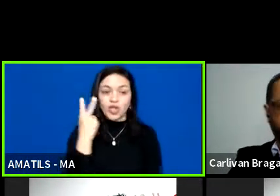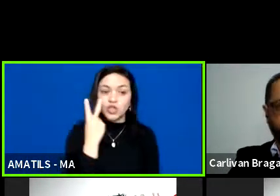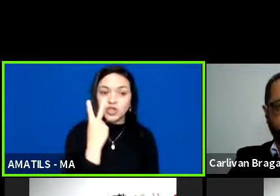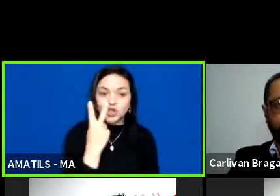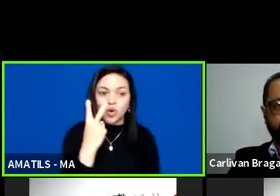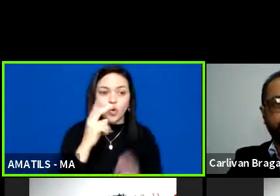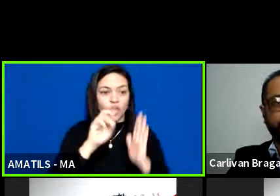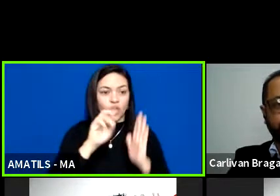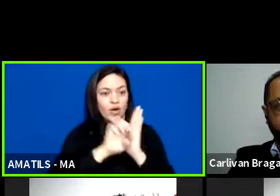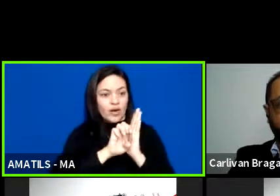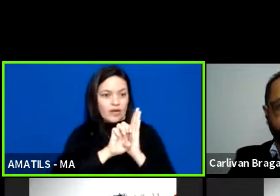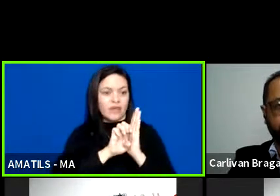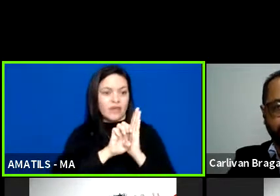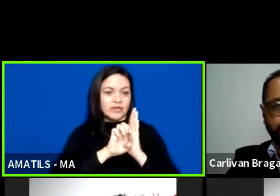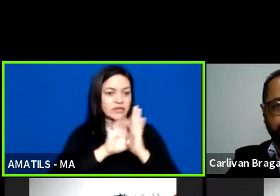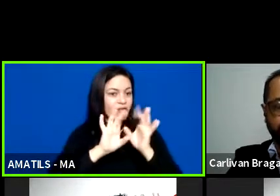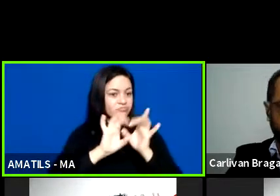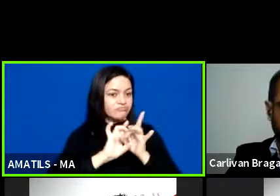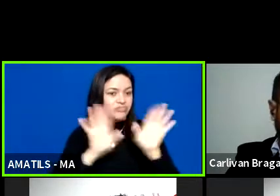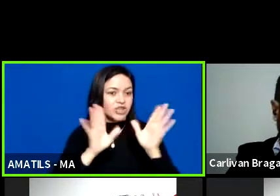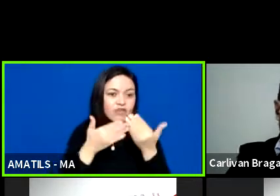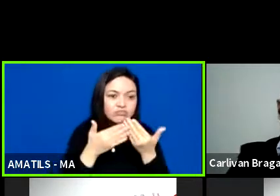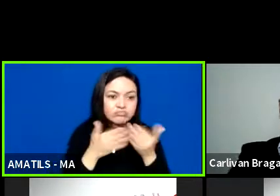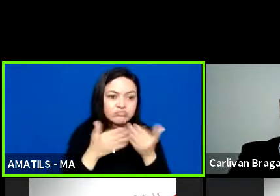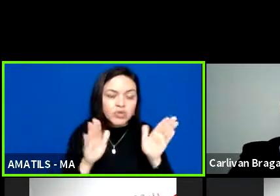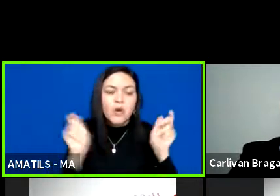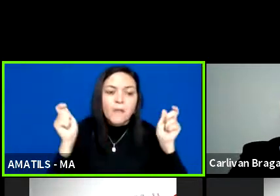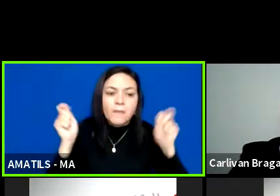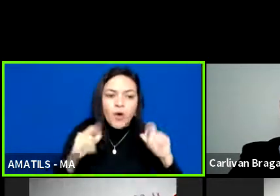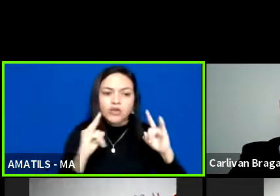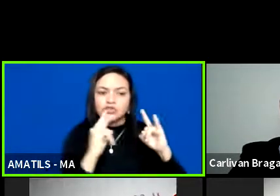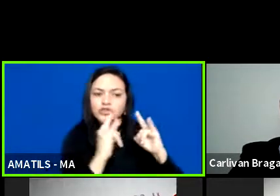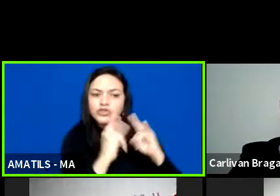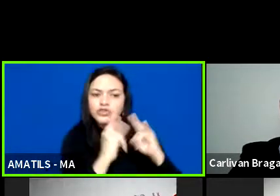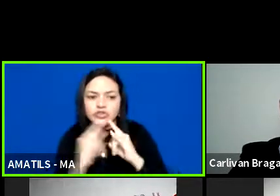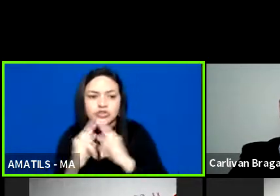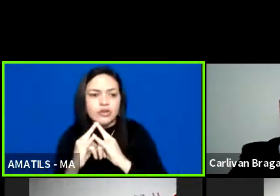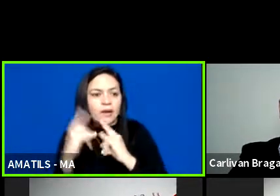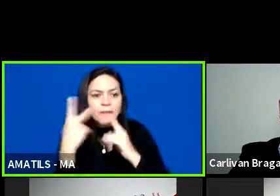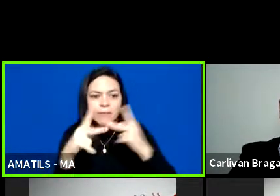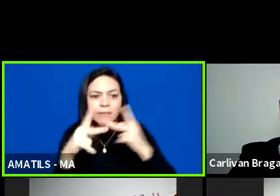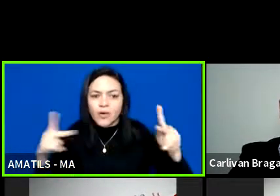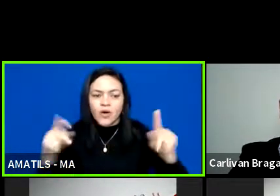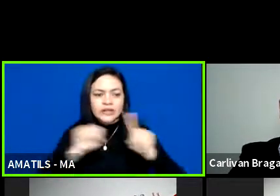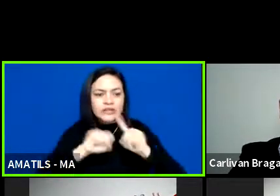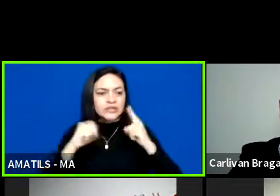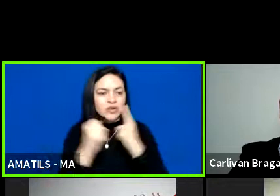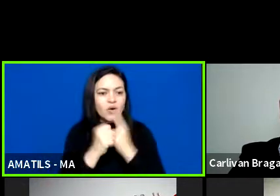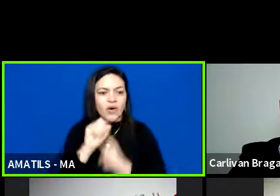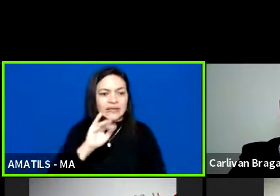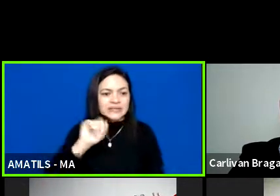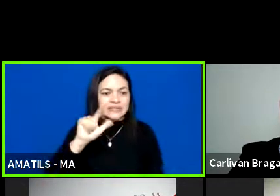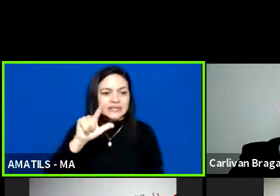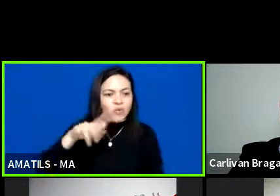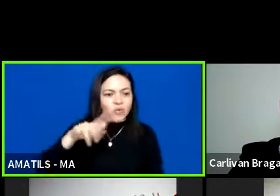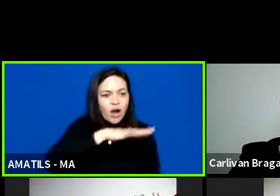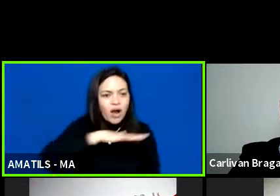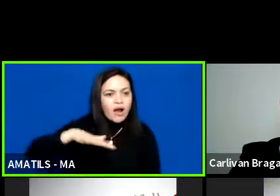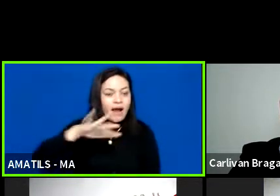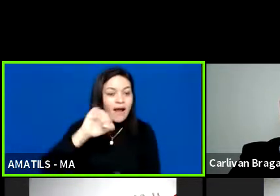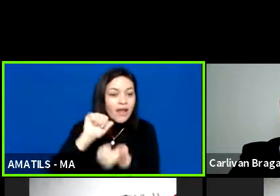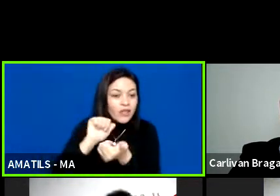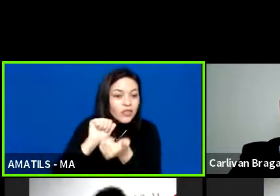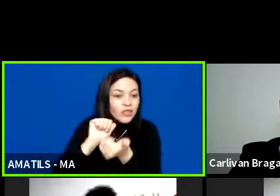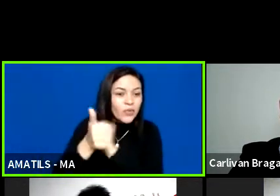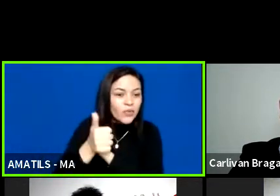com possibilidades de atender as instituições da sociedade civil, inclusive na área do esporte. Então, é